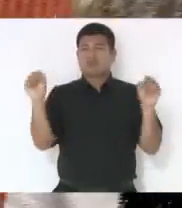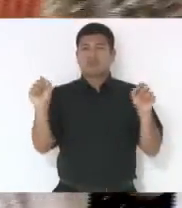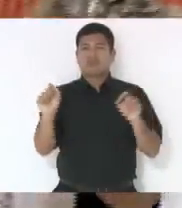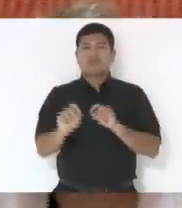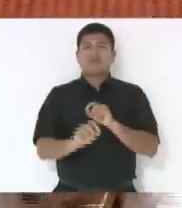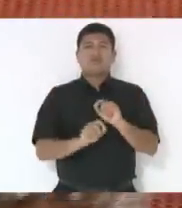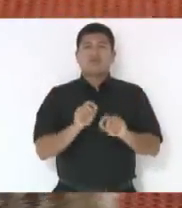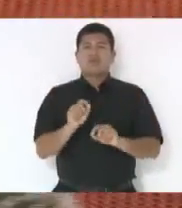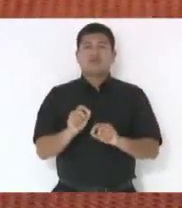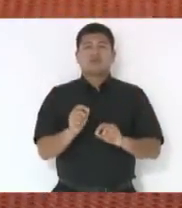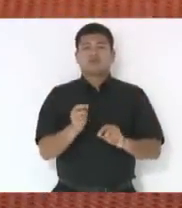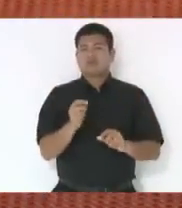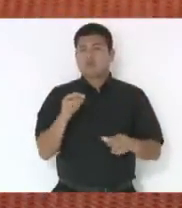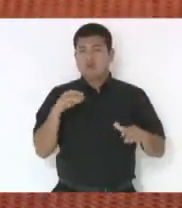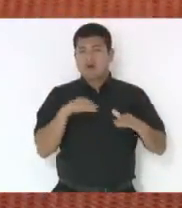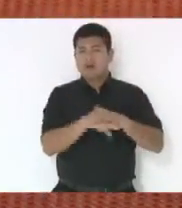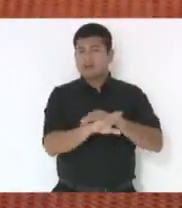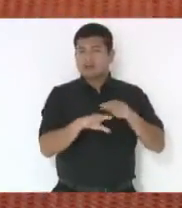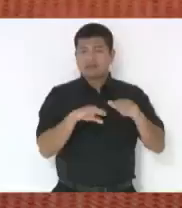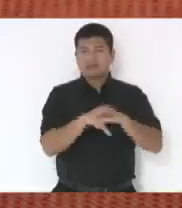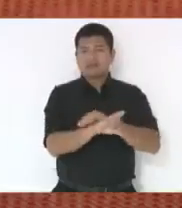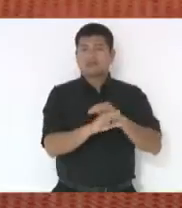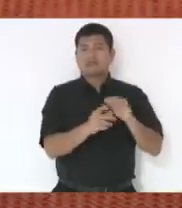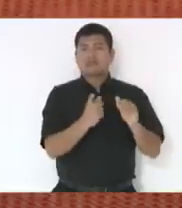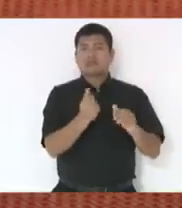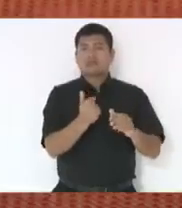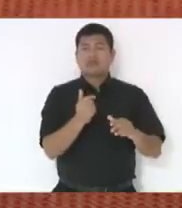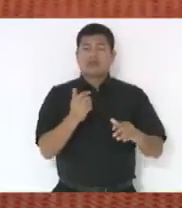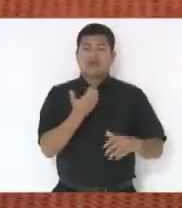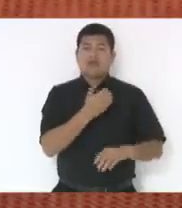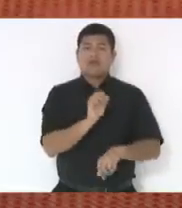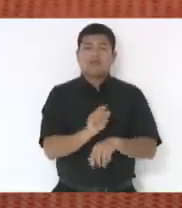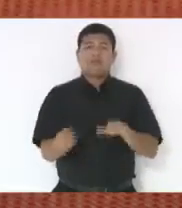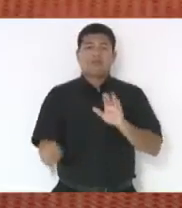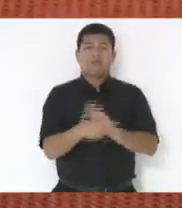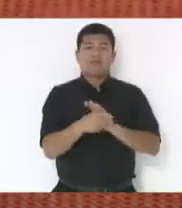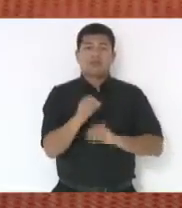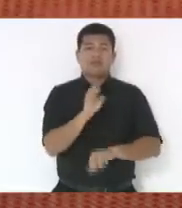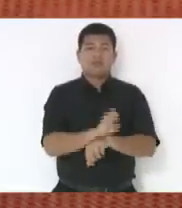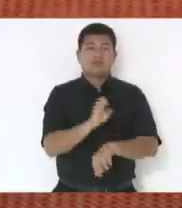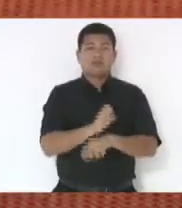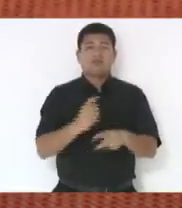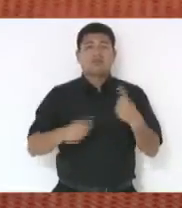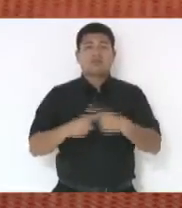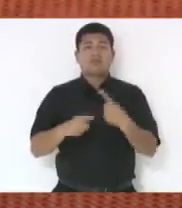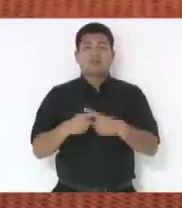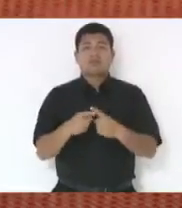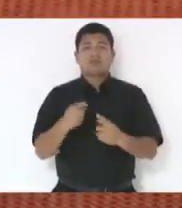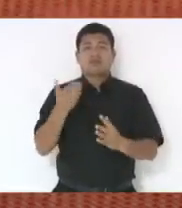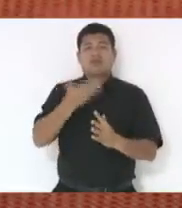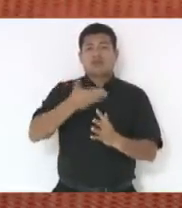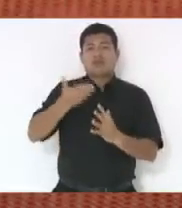do Estado, pois as parcelas que o Estado deve repassar,